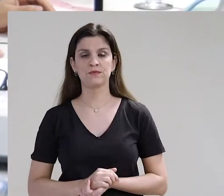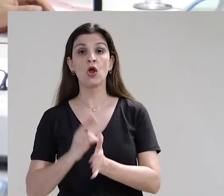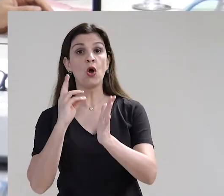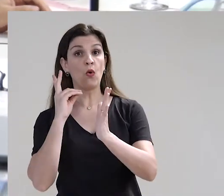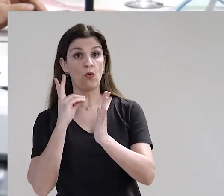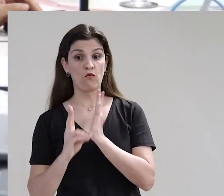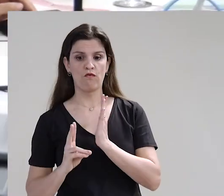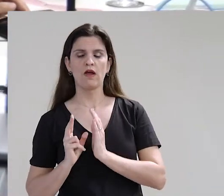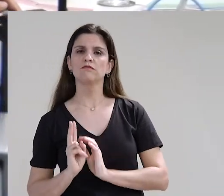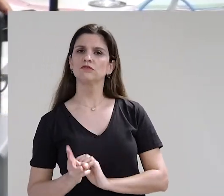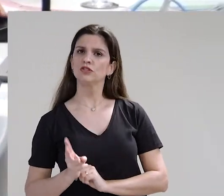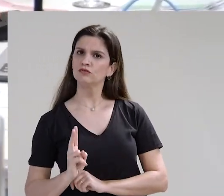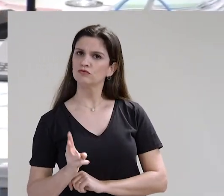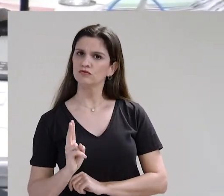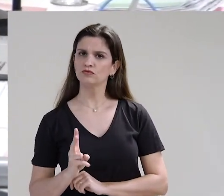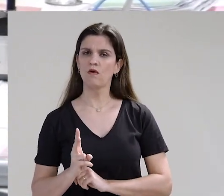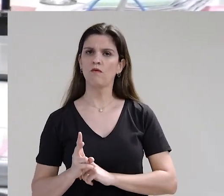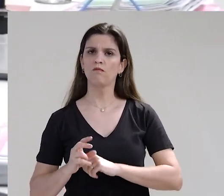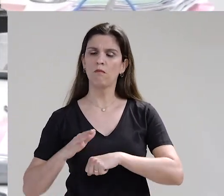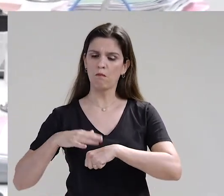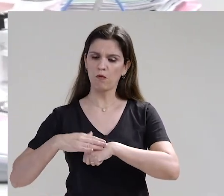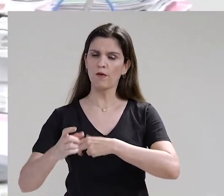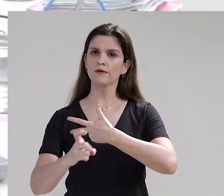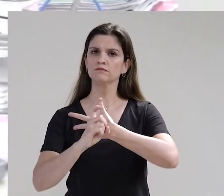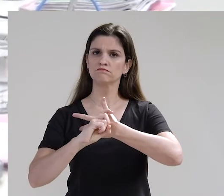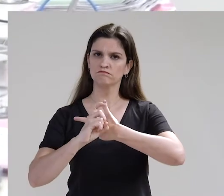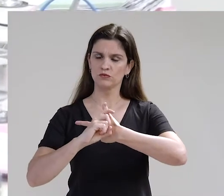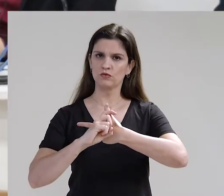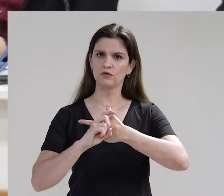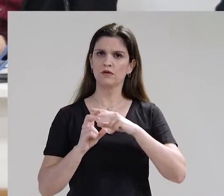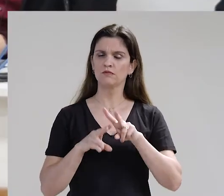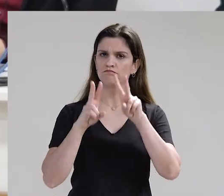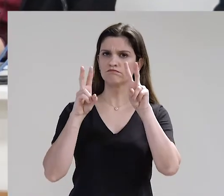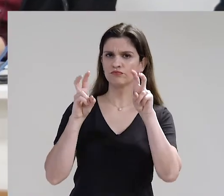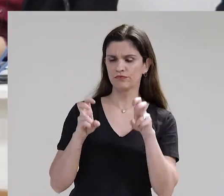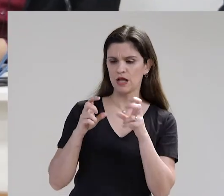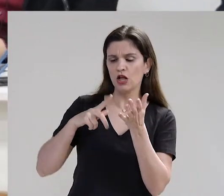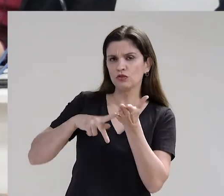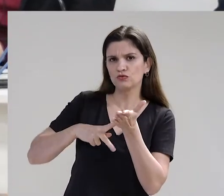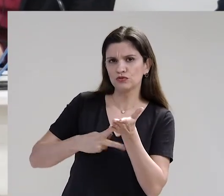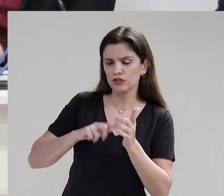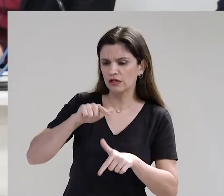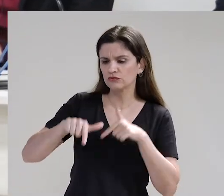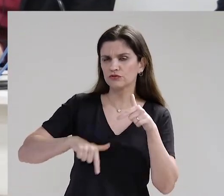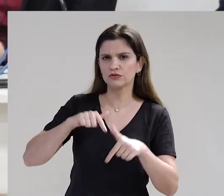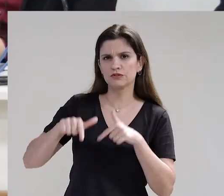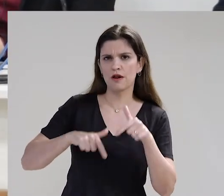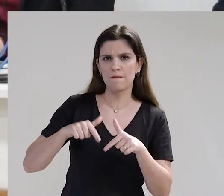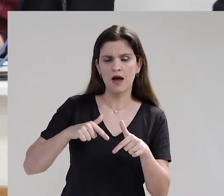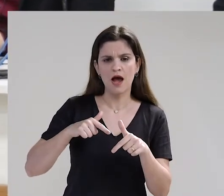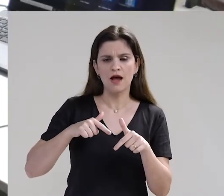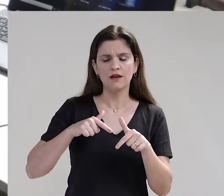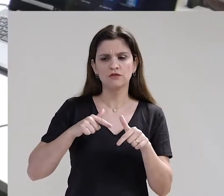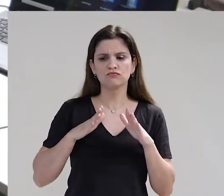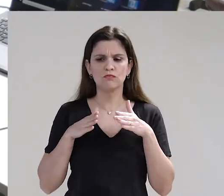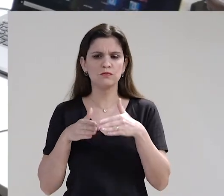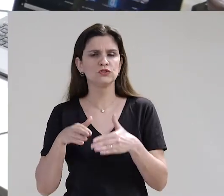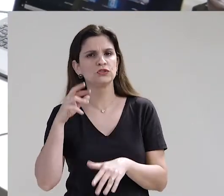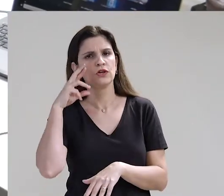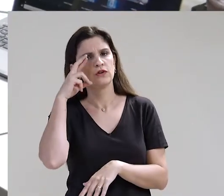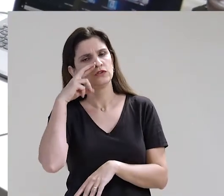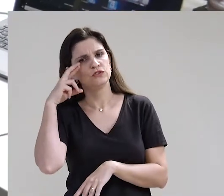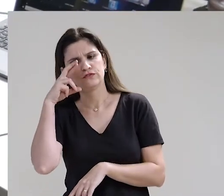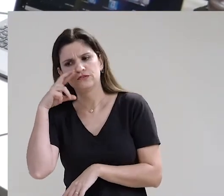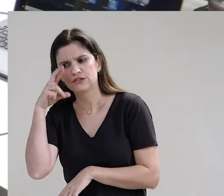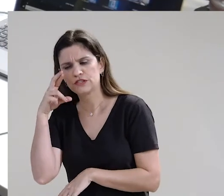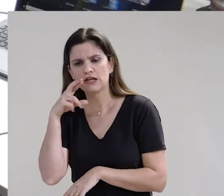Outro veto mantido foi do projeto de lei do próprio Executivo, que previa a inclusão do Sindicato dos Trabalhadores no serviço